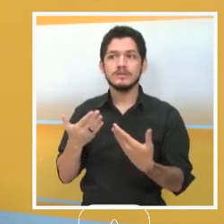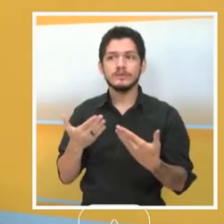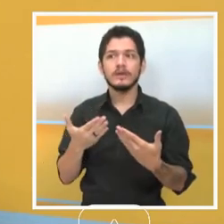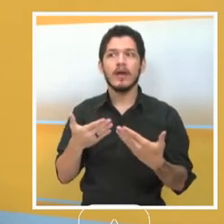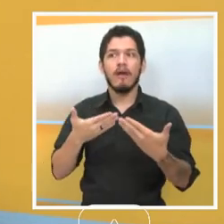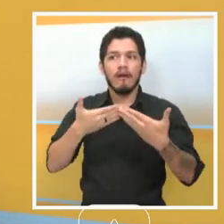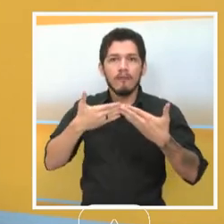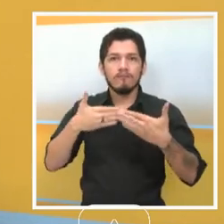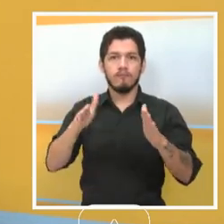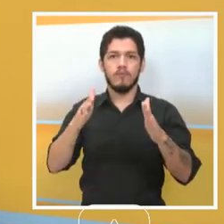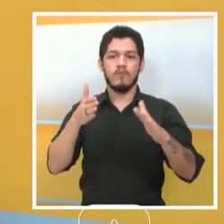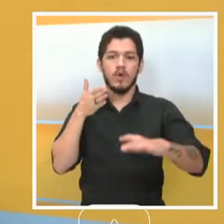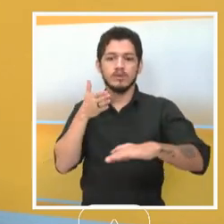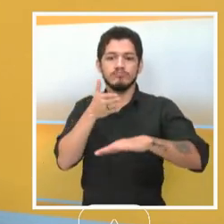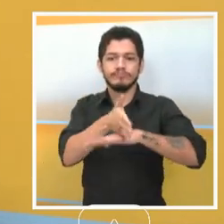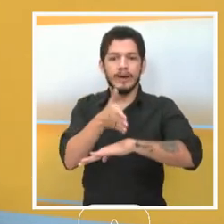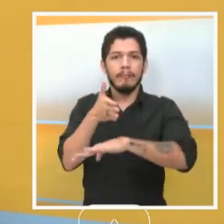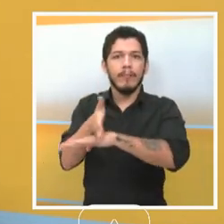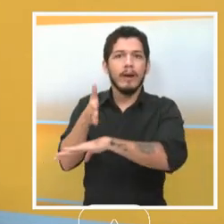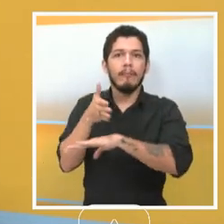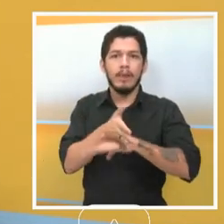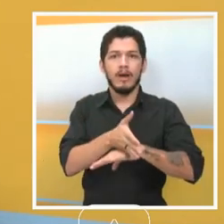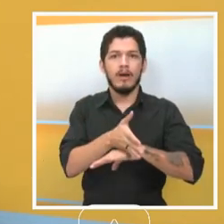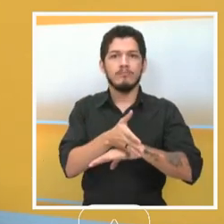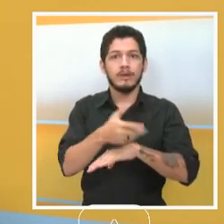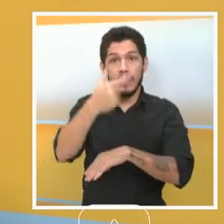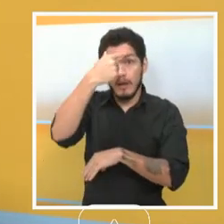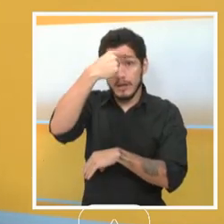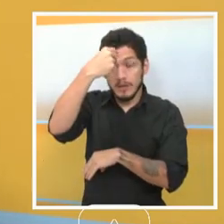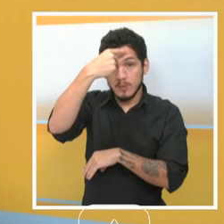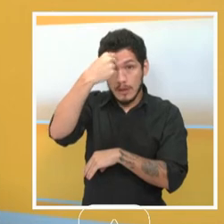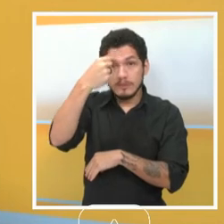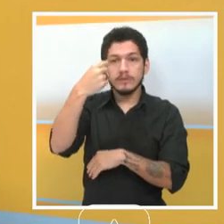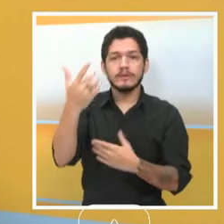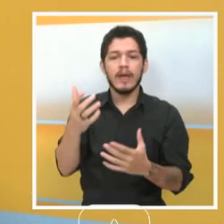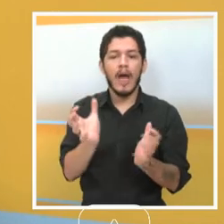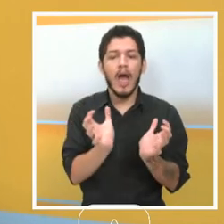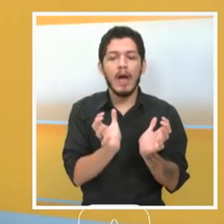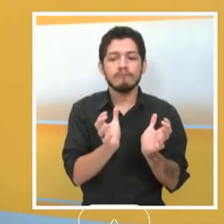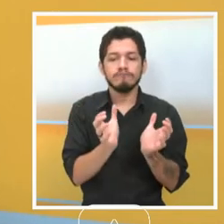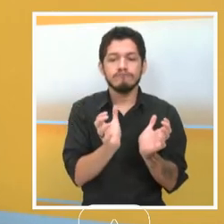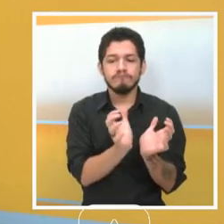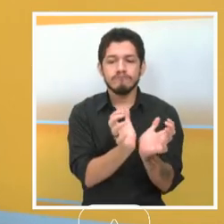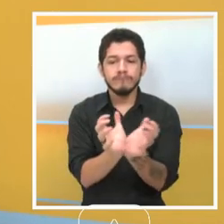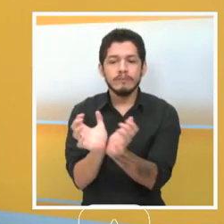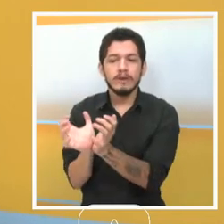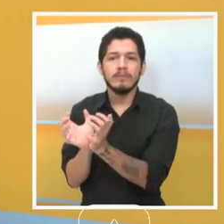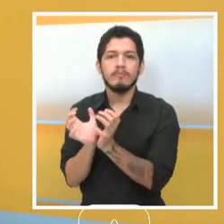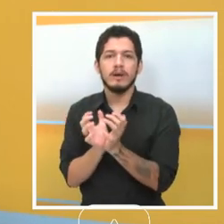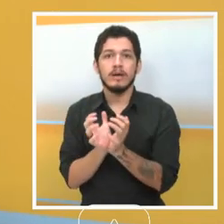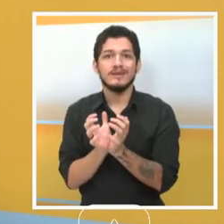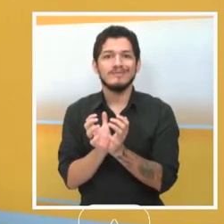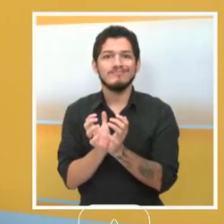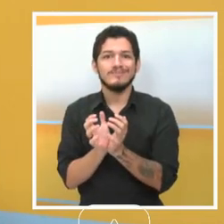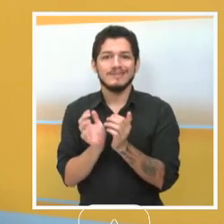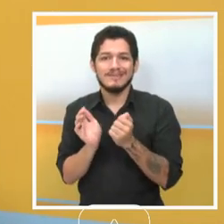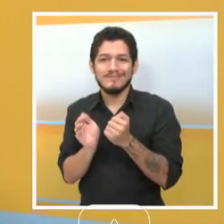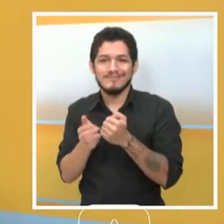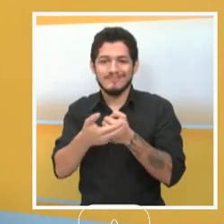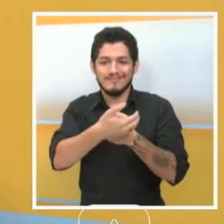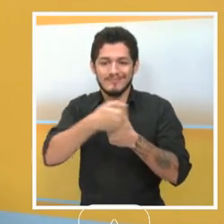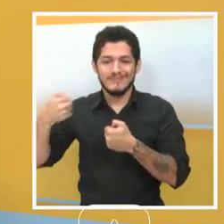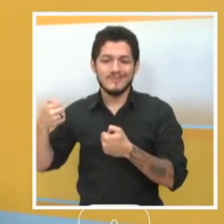a grupos sociais que historicamente têm sido excluídos, têm sido marginalizados. Nós sabemos